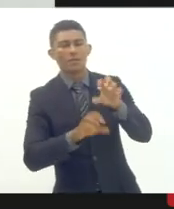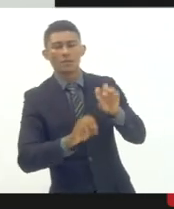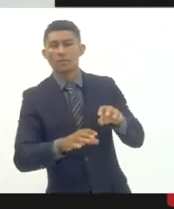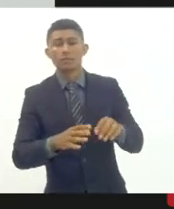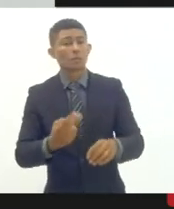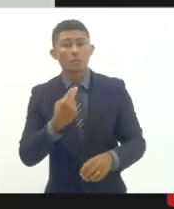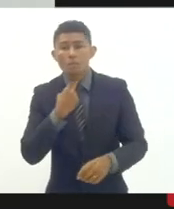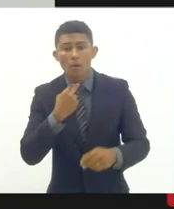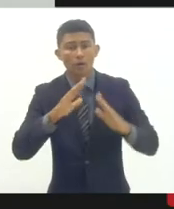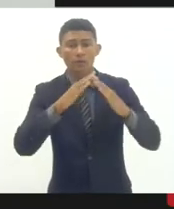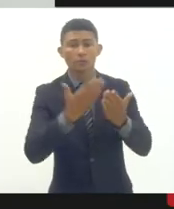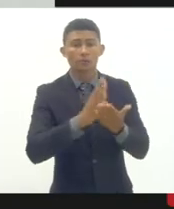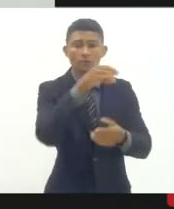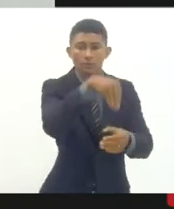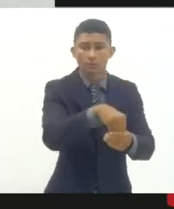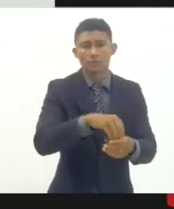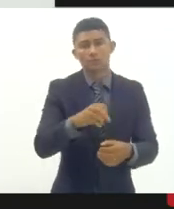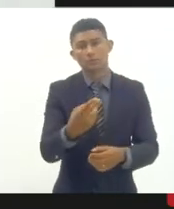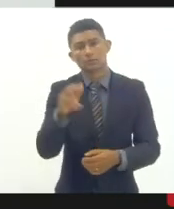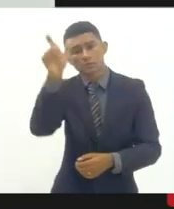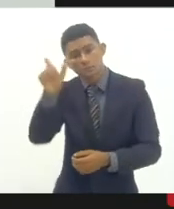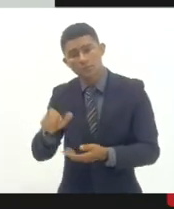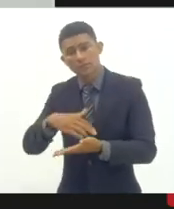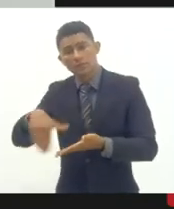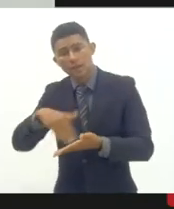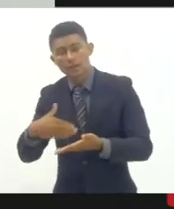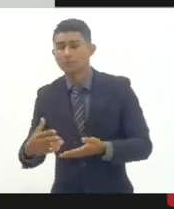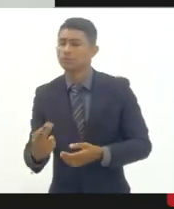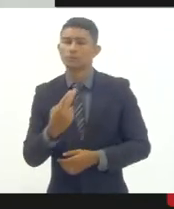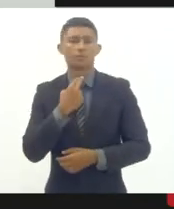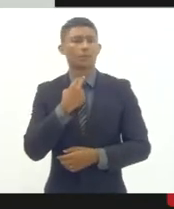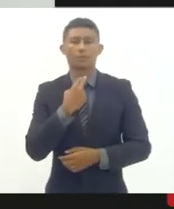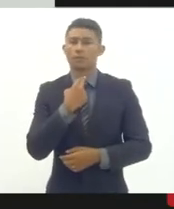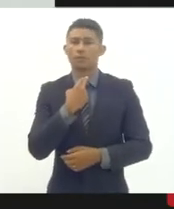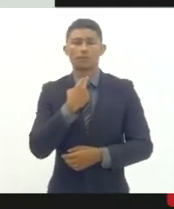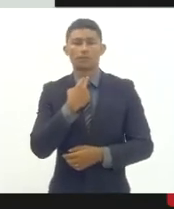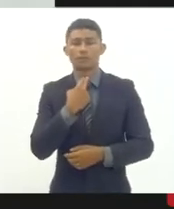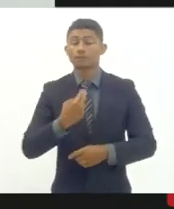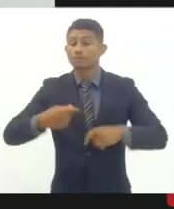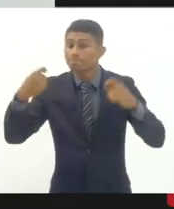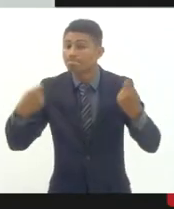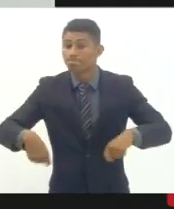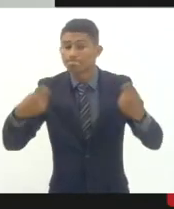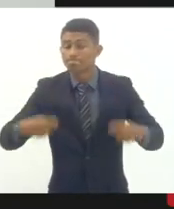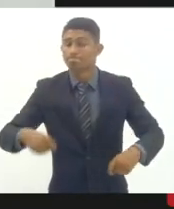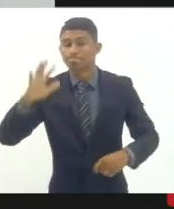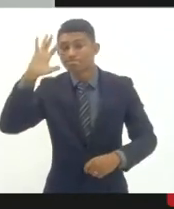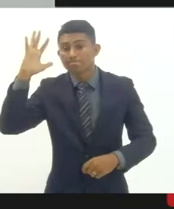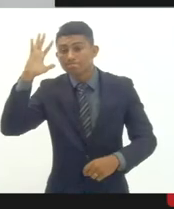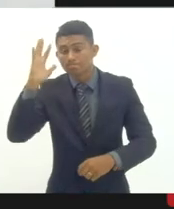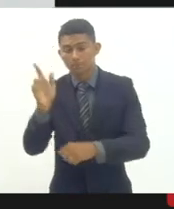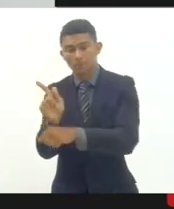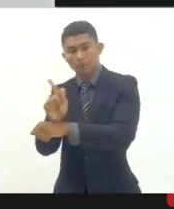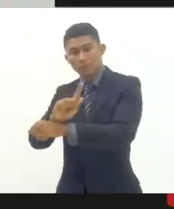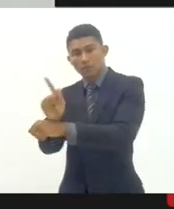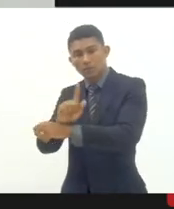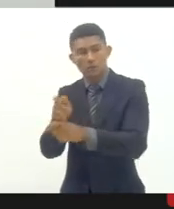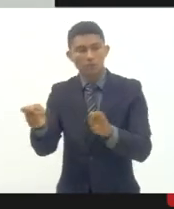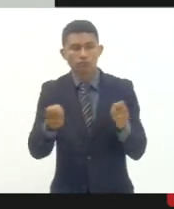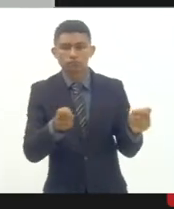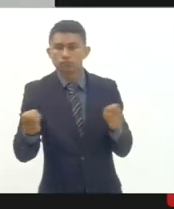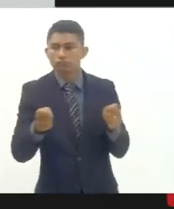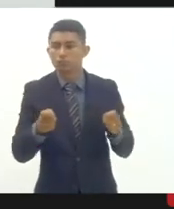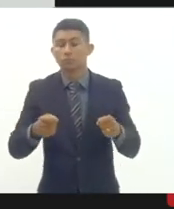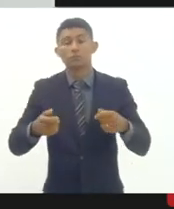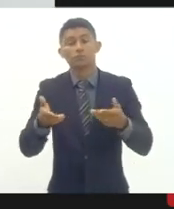como secretário etc a gente precisa tratar da gestão com carinho o gestor